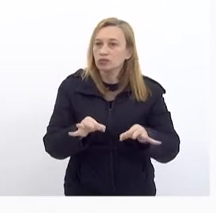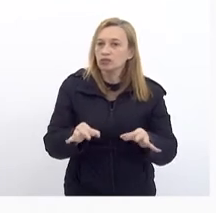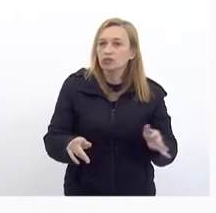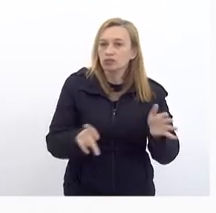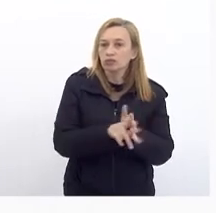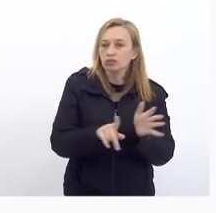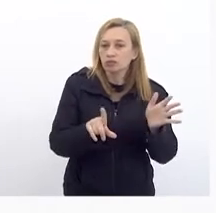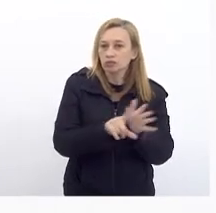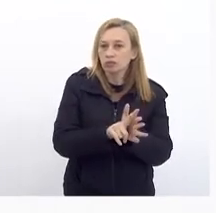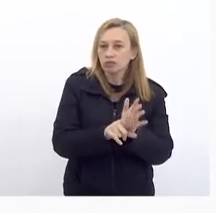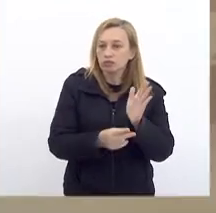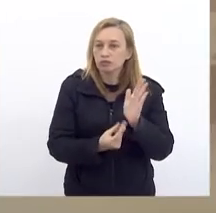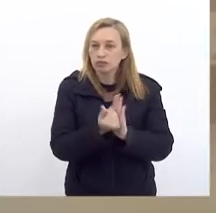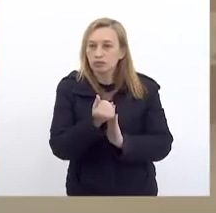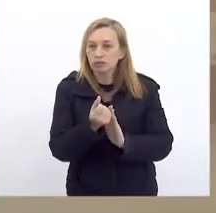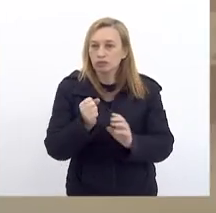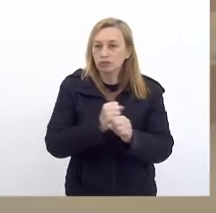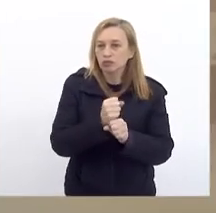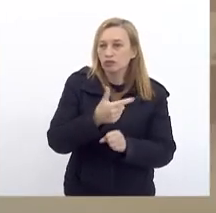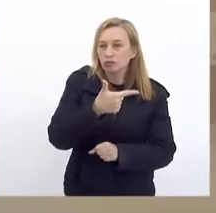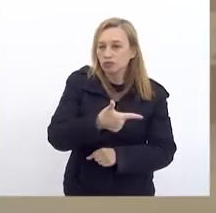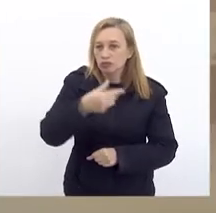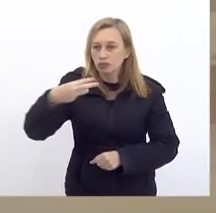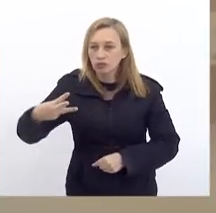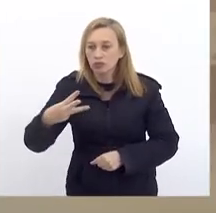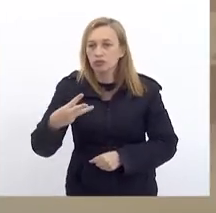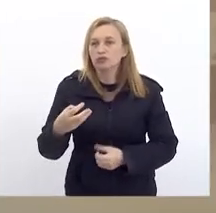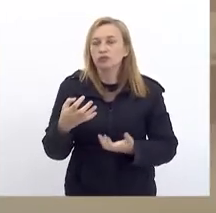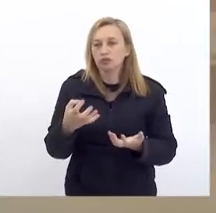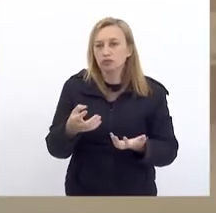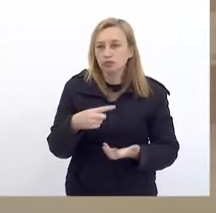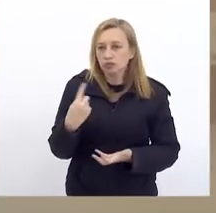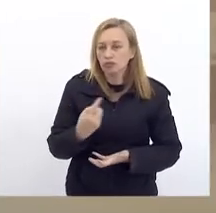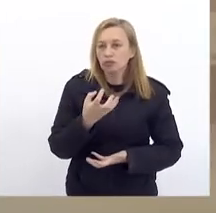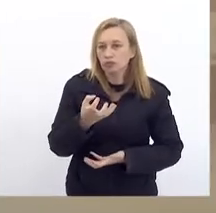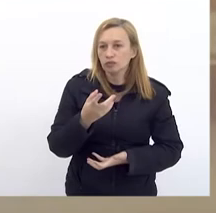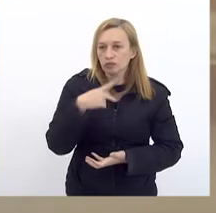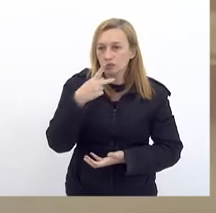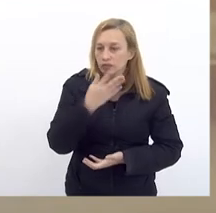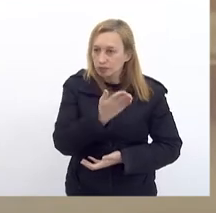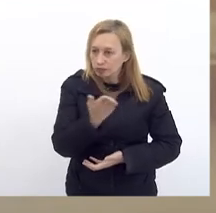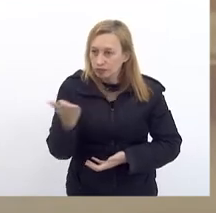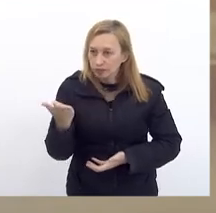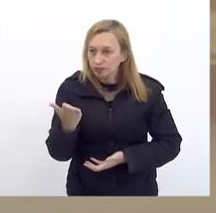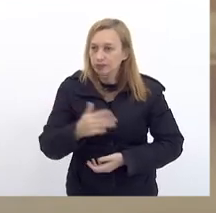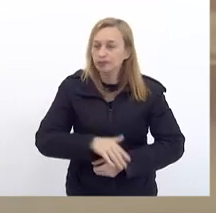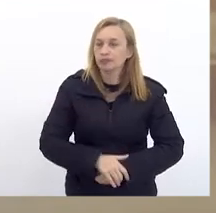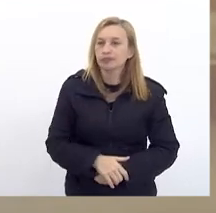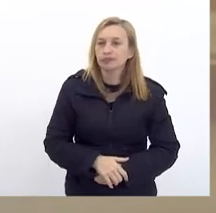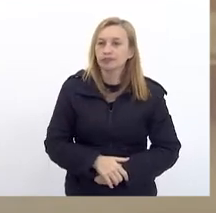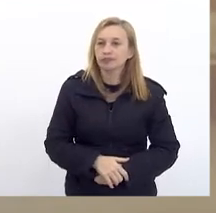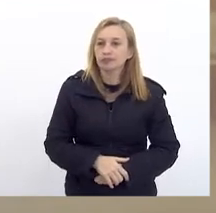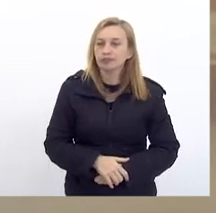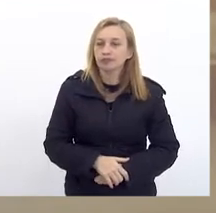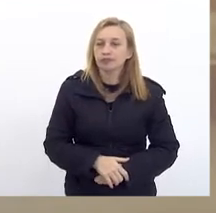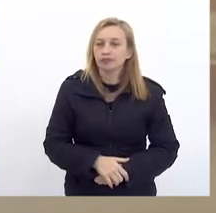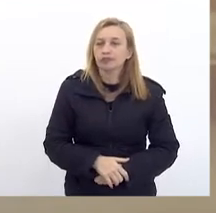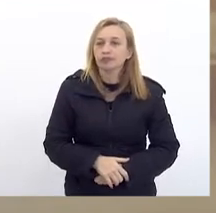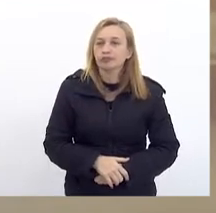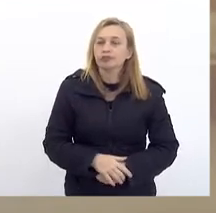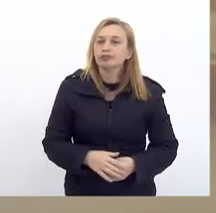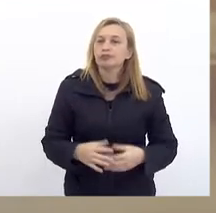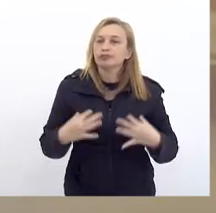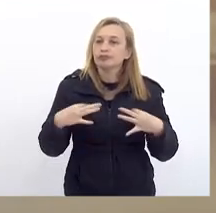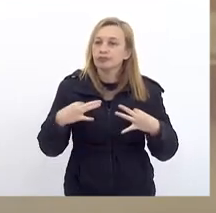Era isso Que nós Tínhamos Para dizer Os senhores Estamos aqui Aberto As